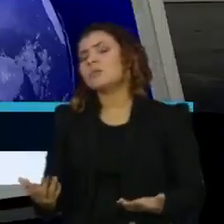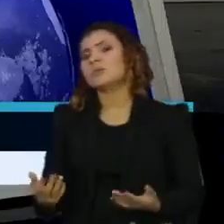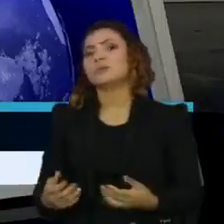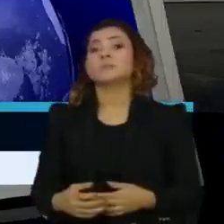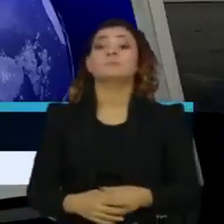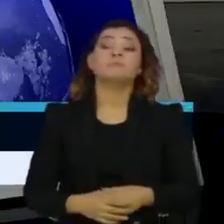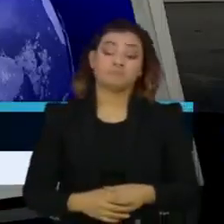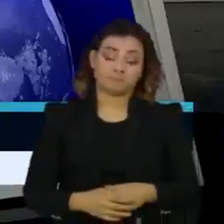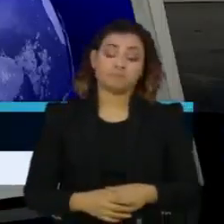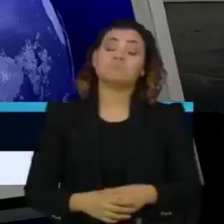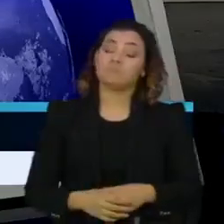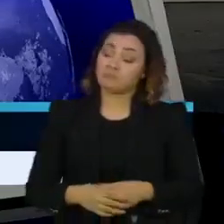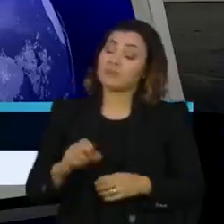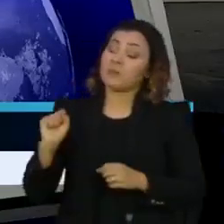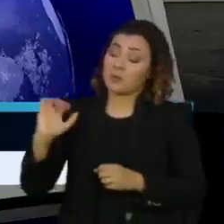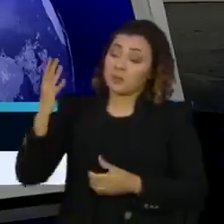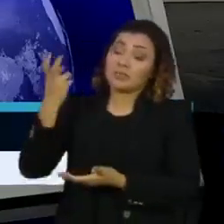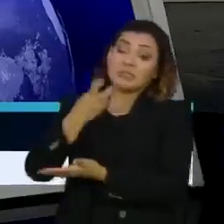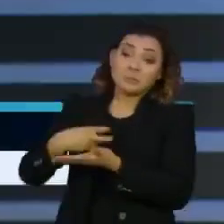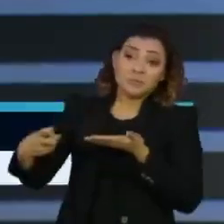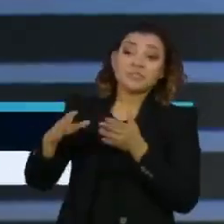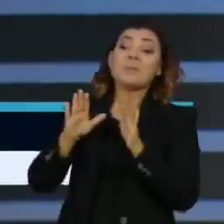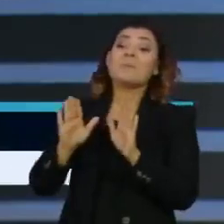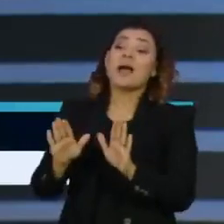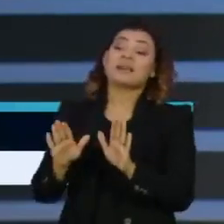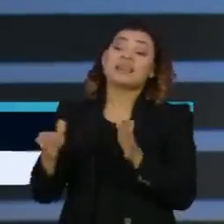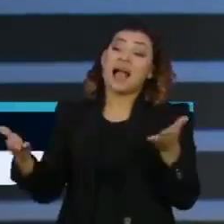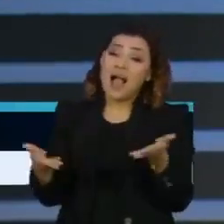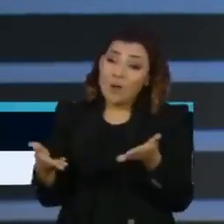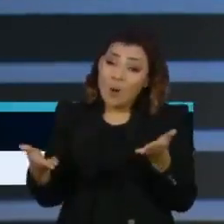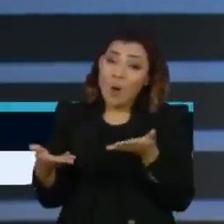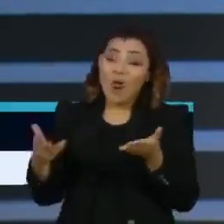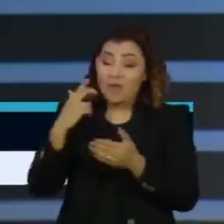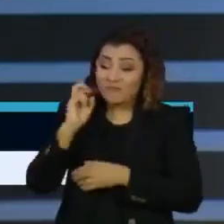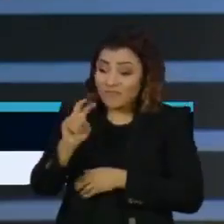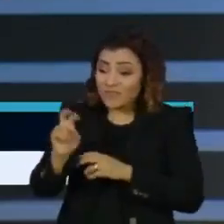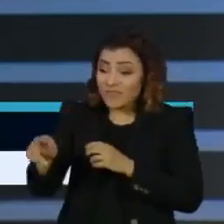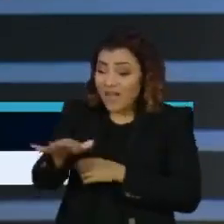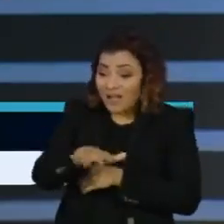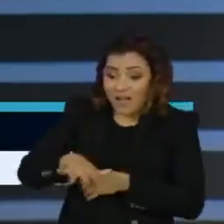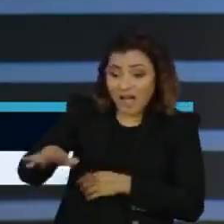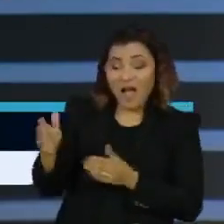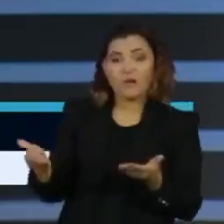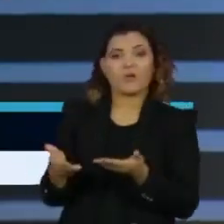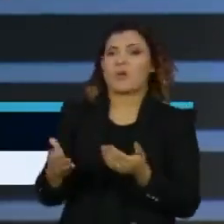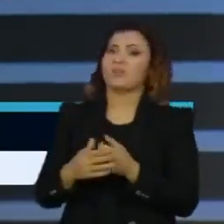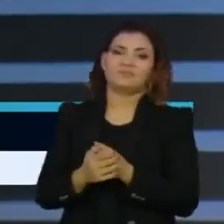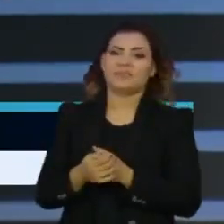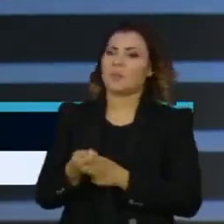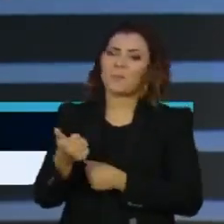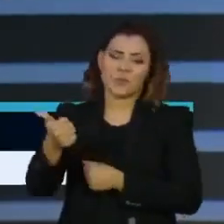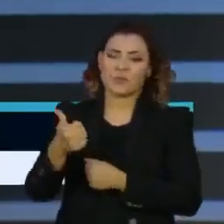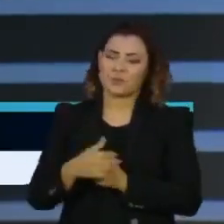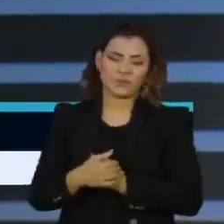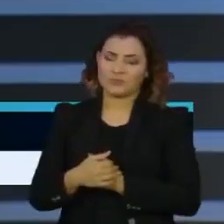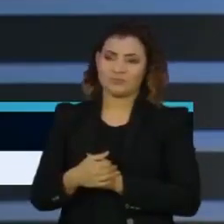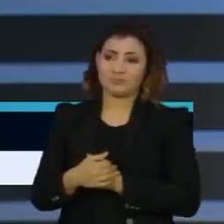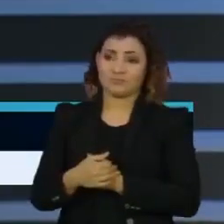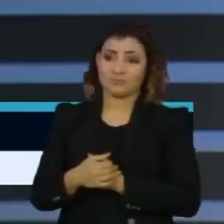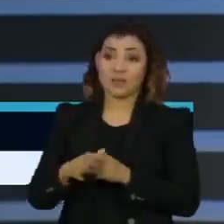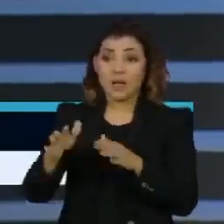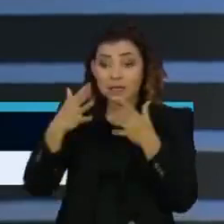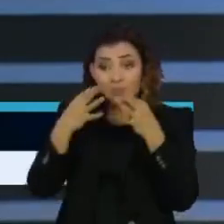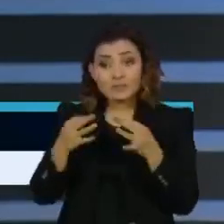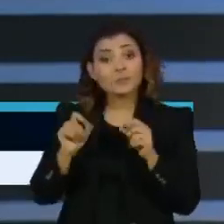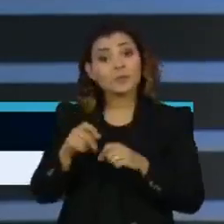Olha, a possibilidade de um impeachment se concretizar, por enquanto, analisando o cenário atual, ele é muito baixo. A gente tem que lembrar uma